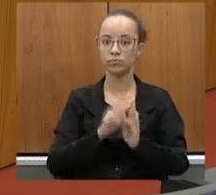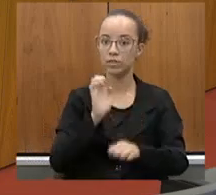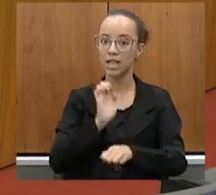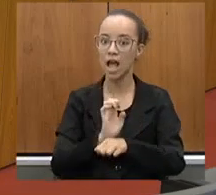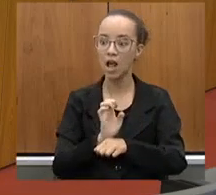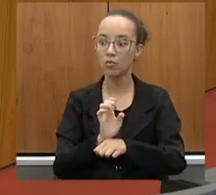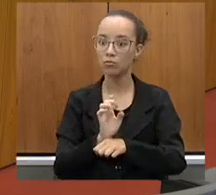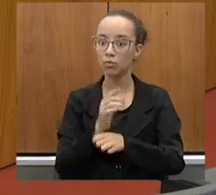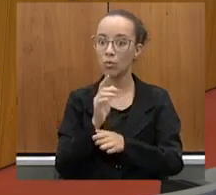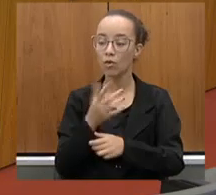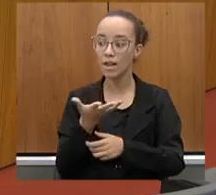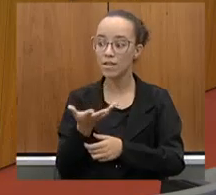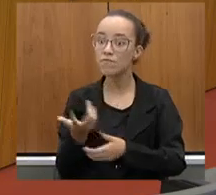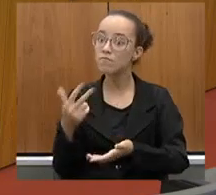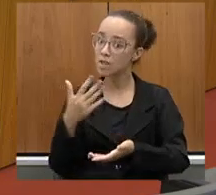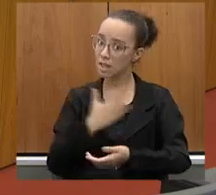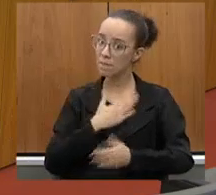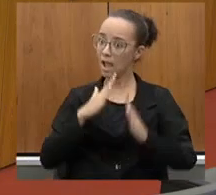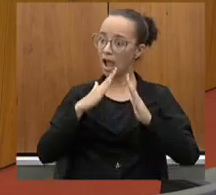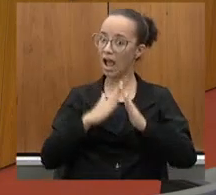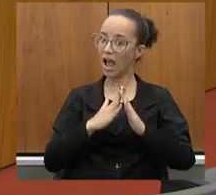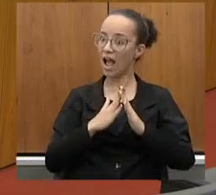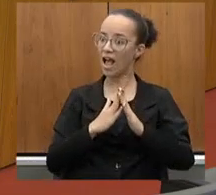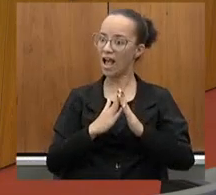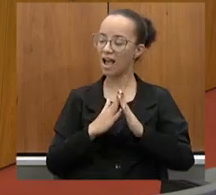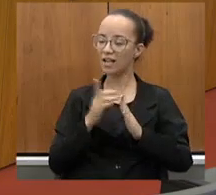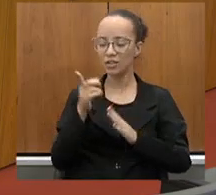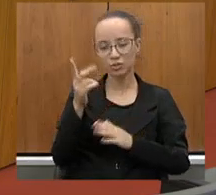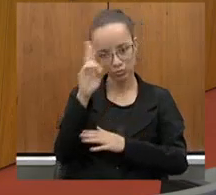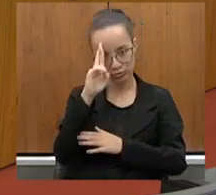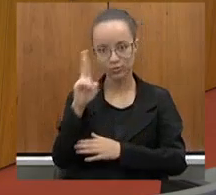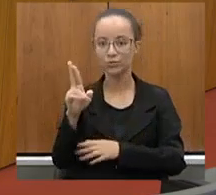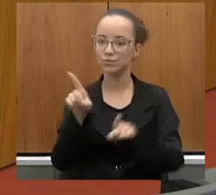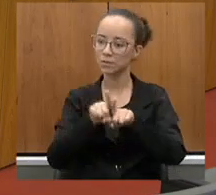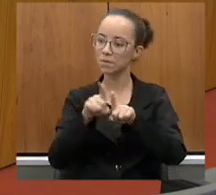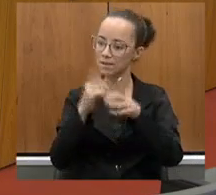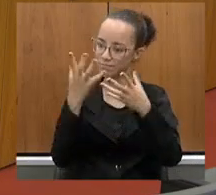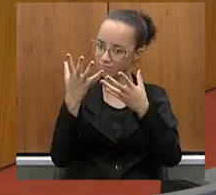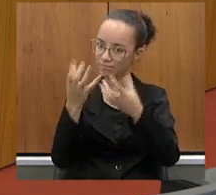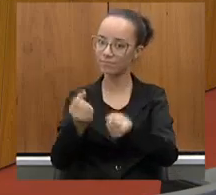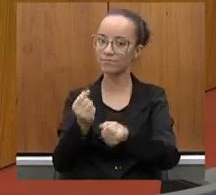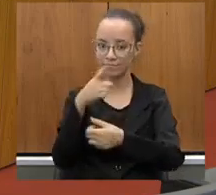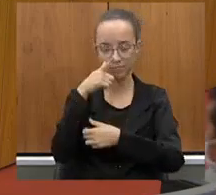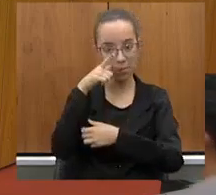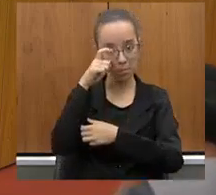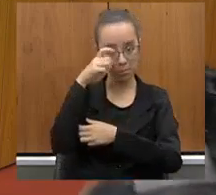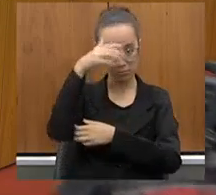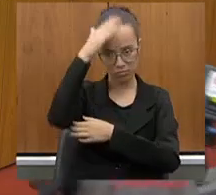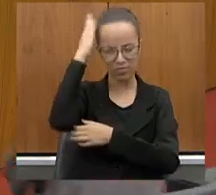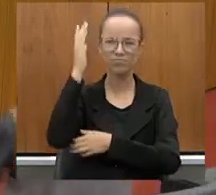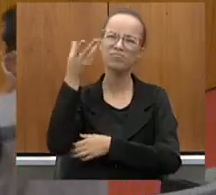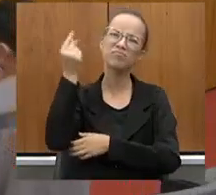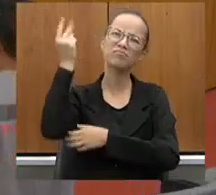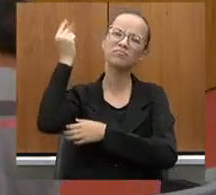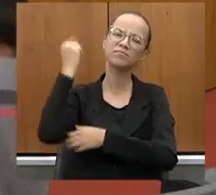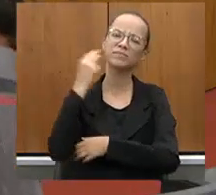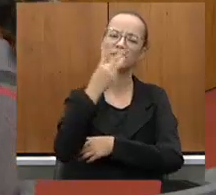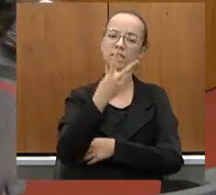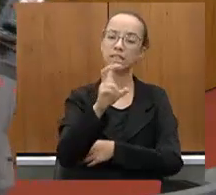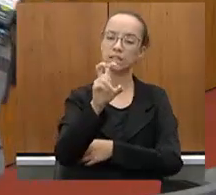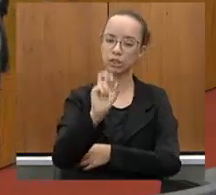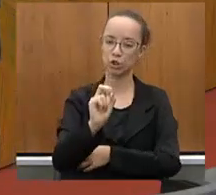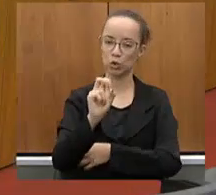casa quando Vossa Excelência tive o prazer de recebê-lo também. Naquela época, nós nos reunimos com 35